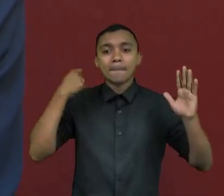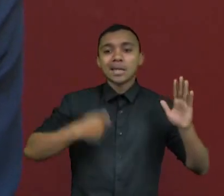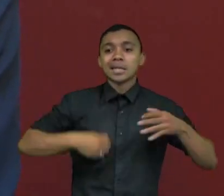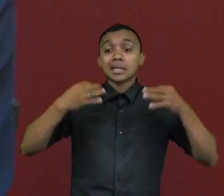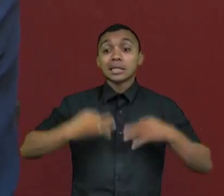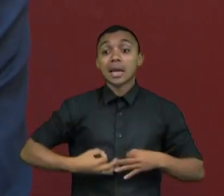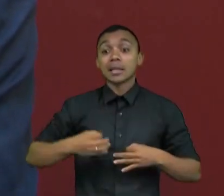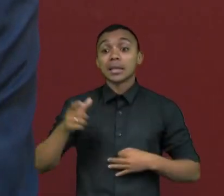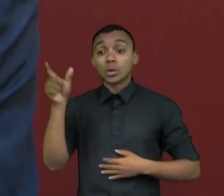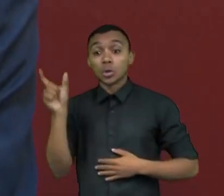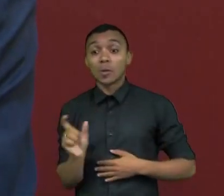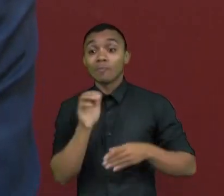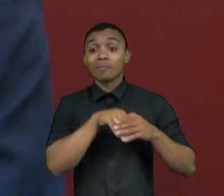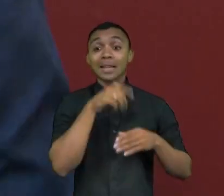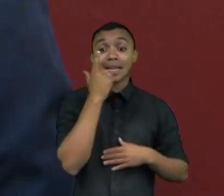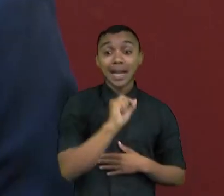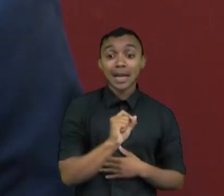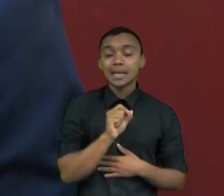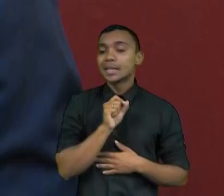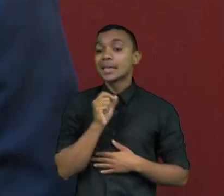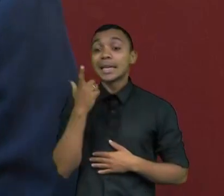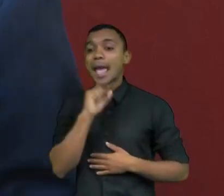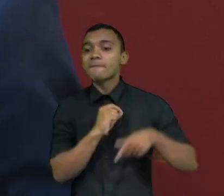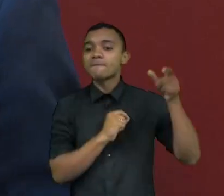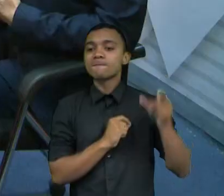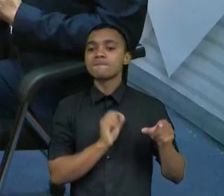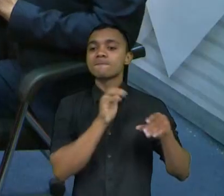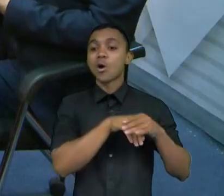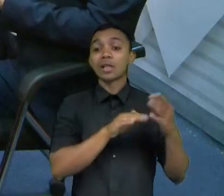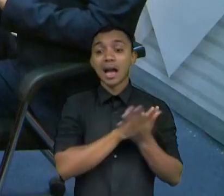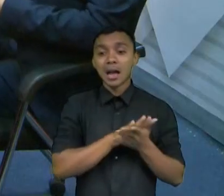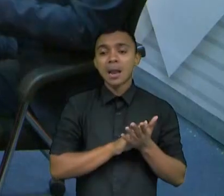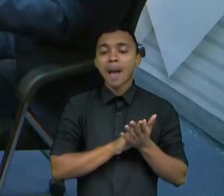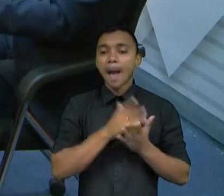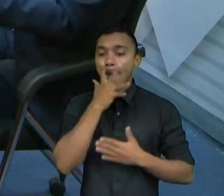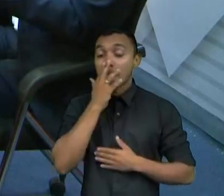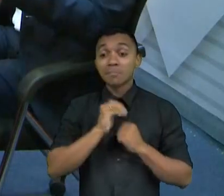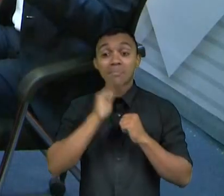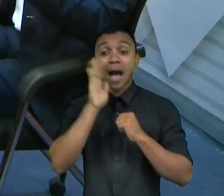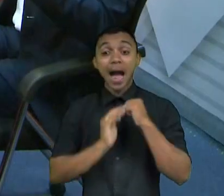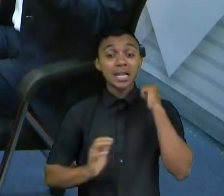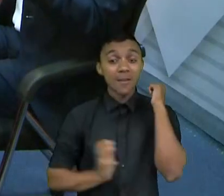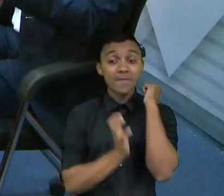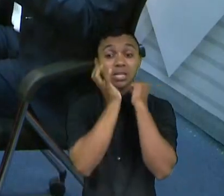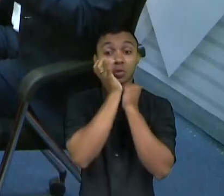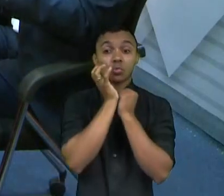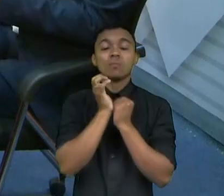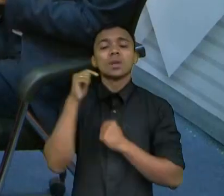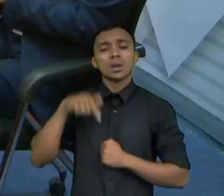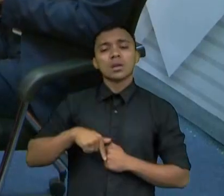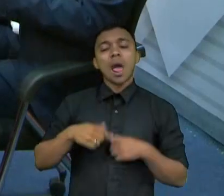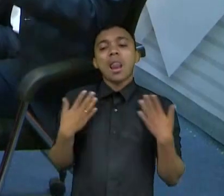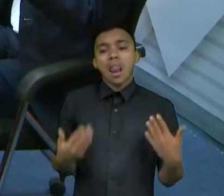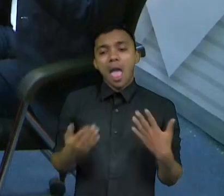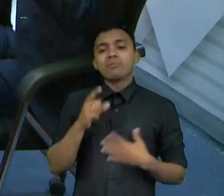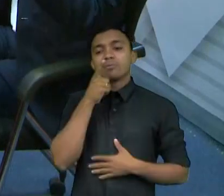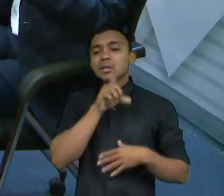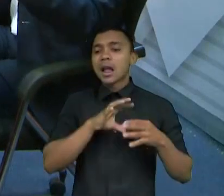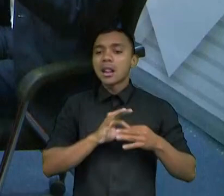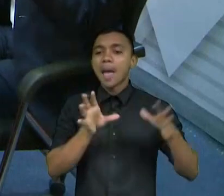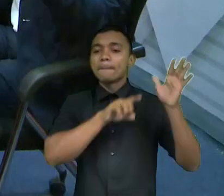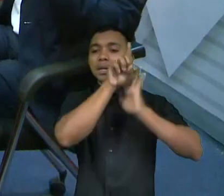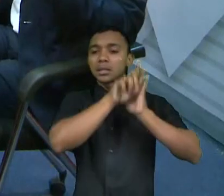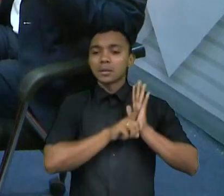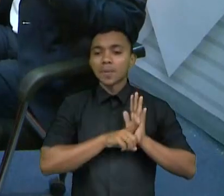quem vai votar e quem não vai. Porque ainda é mais complicado, né? Muito mais. Muito mais. Aqui a gente ainda é mais tranquilo fazer pesquisa. Você parte do